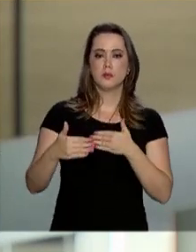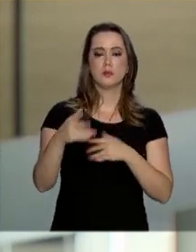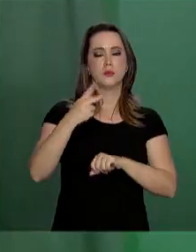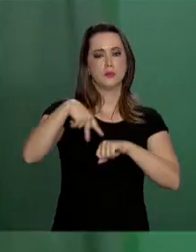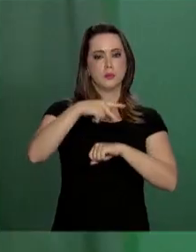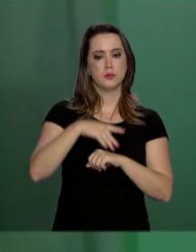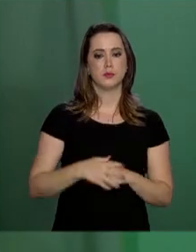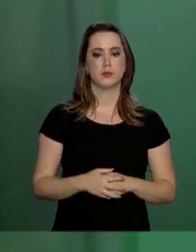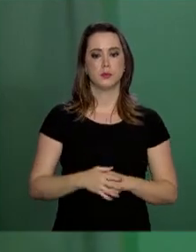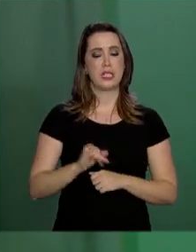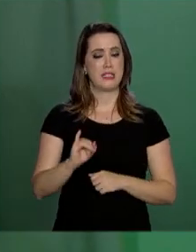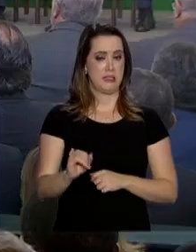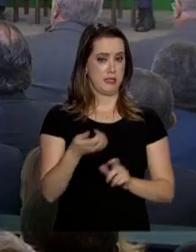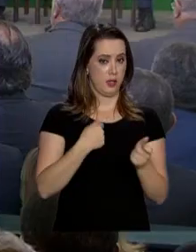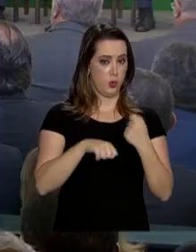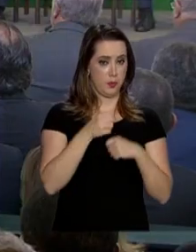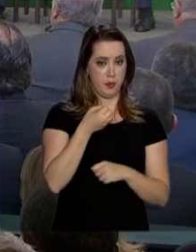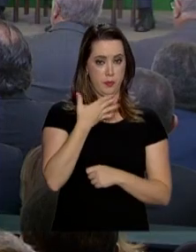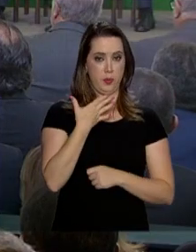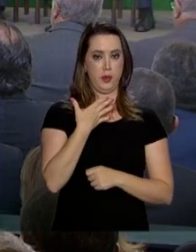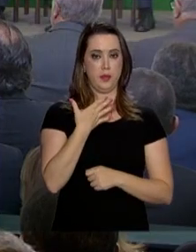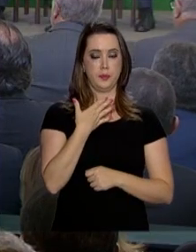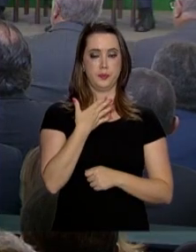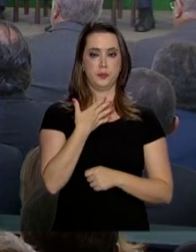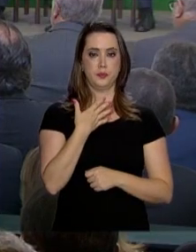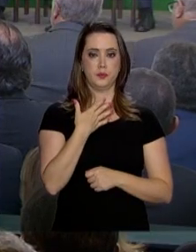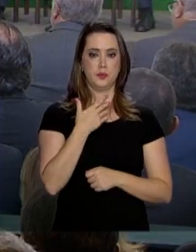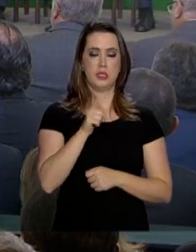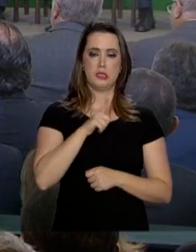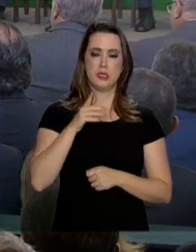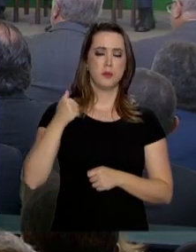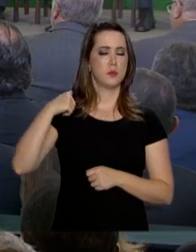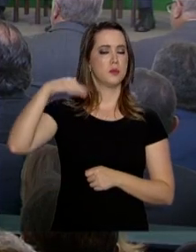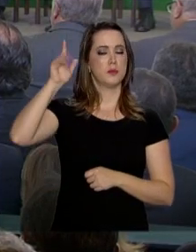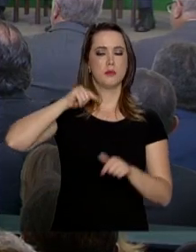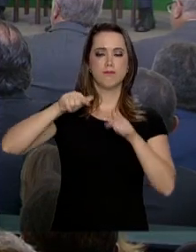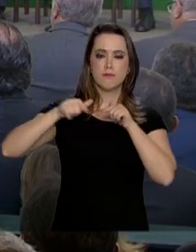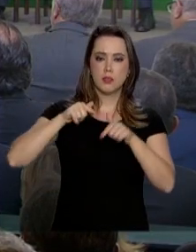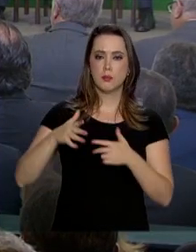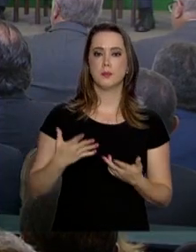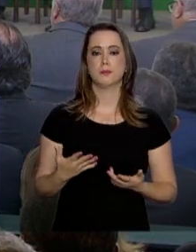do país. Se a economia for bem, teremos mais empregos,